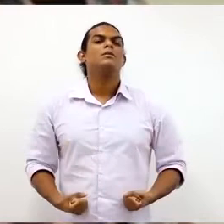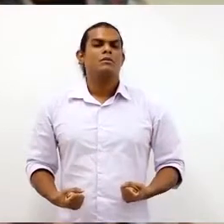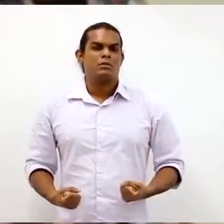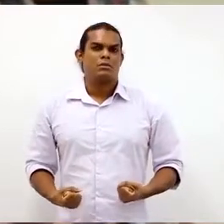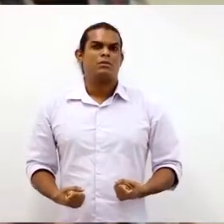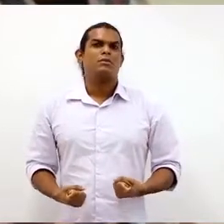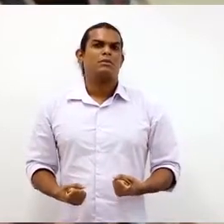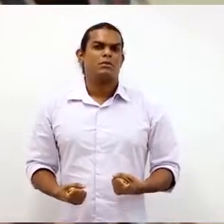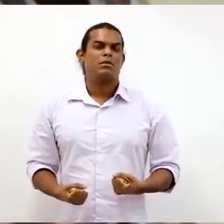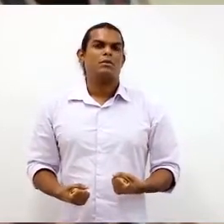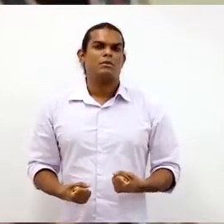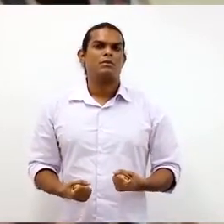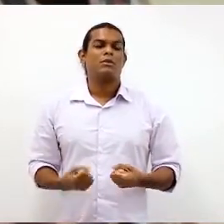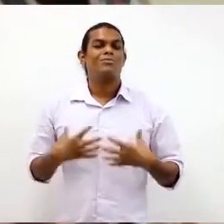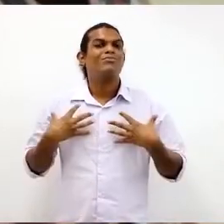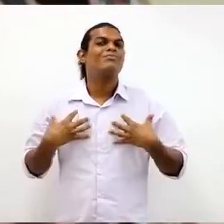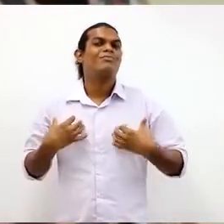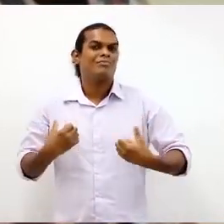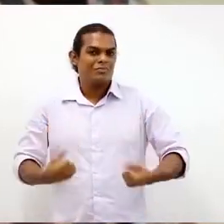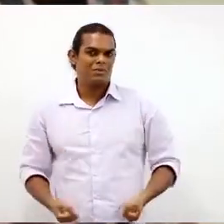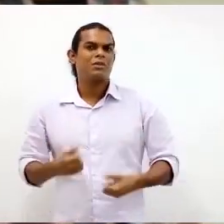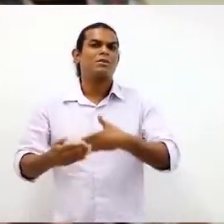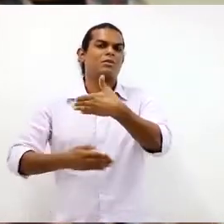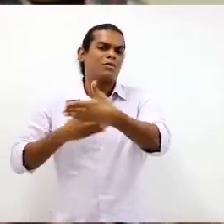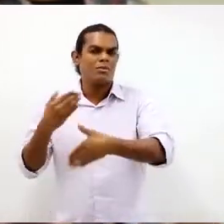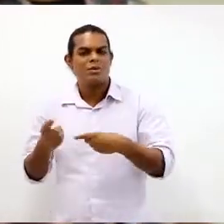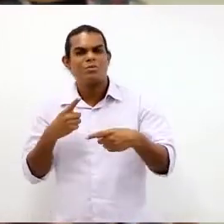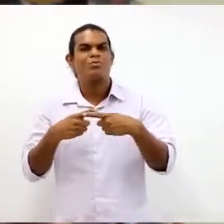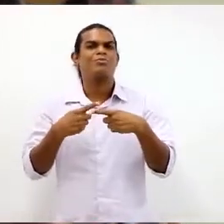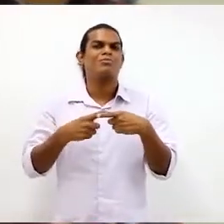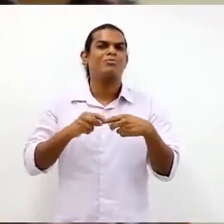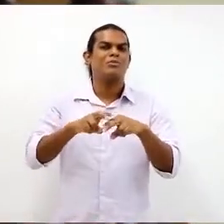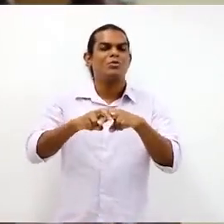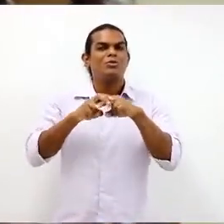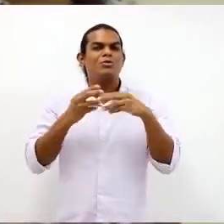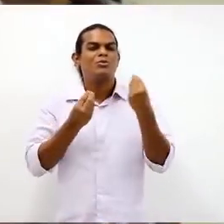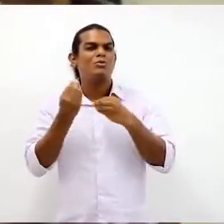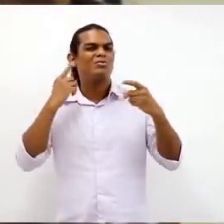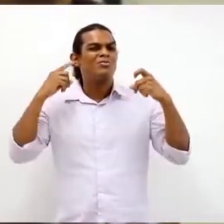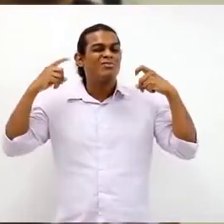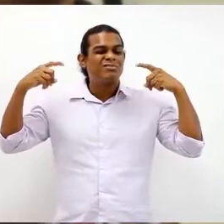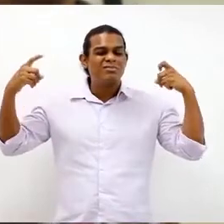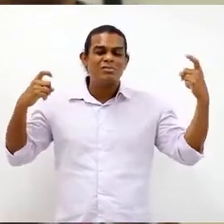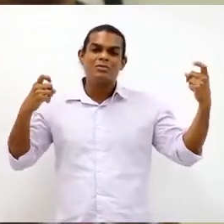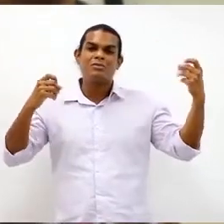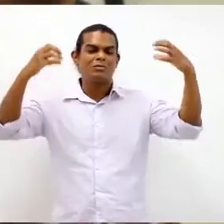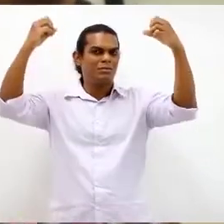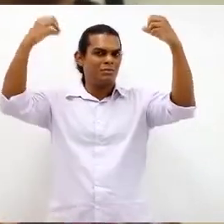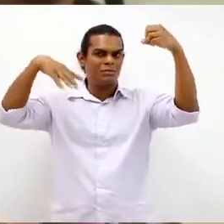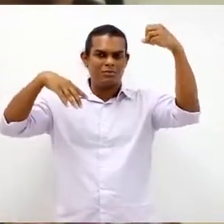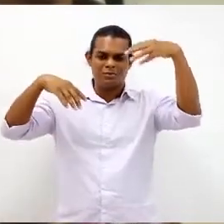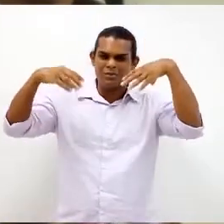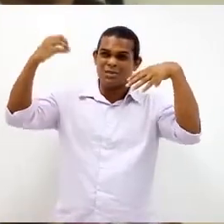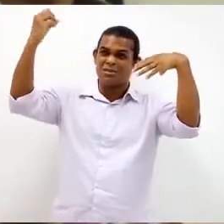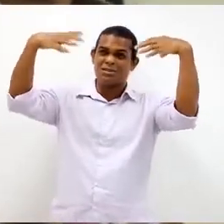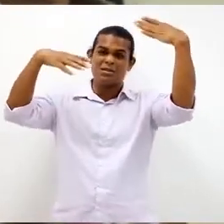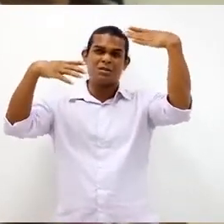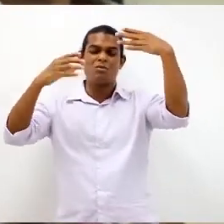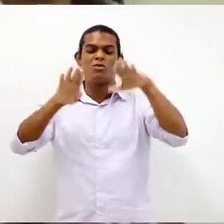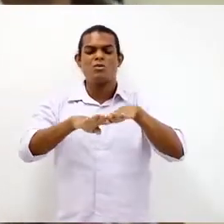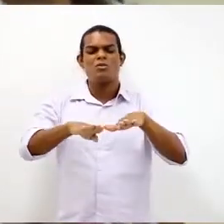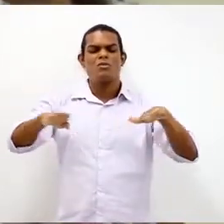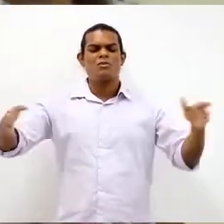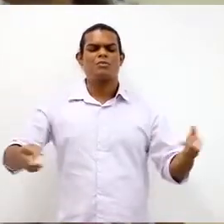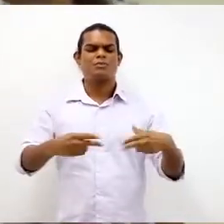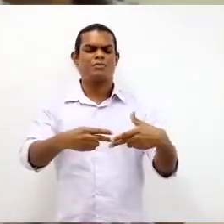exatamente resultante das questões de ruído, as questões de iluminação, as questões do mobiliário do